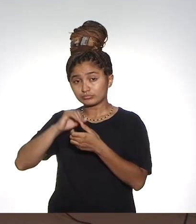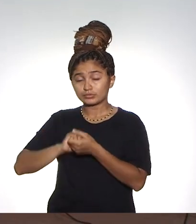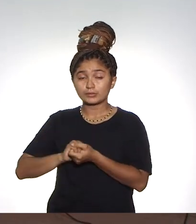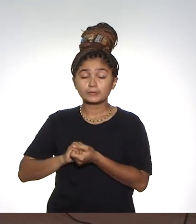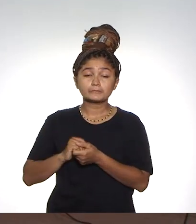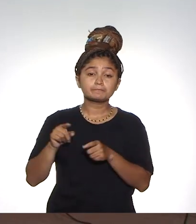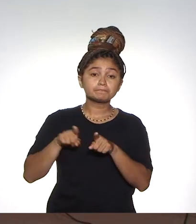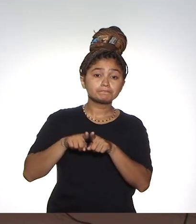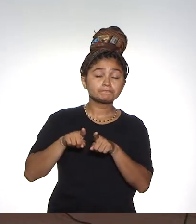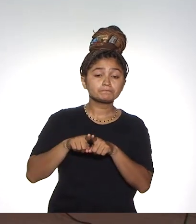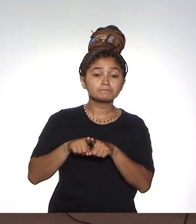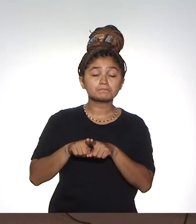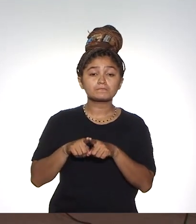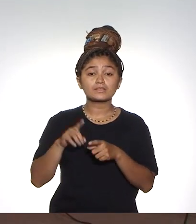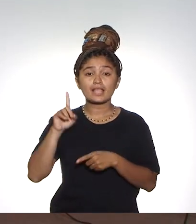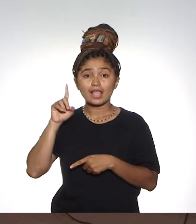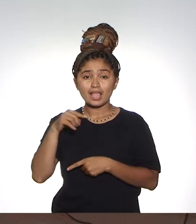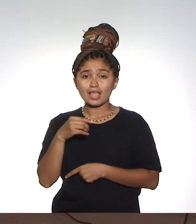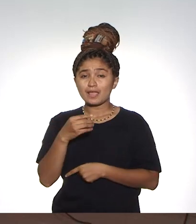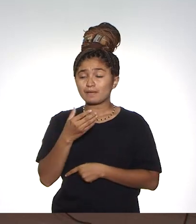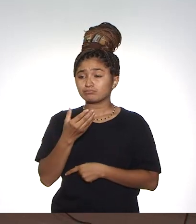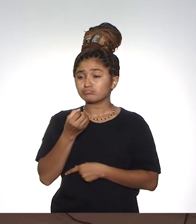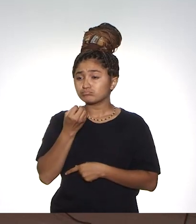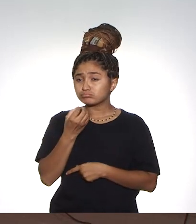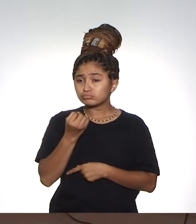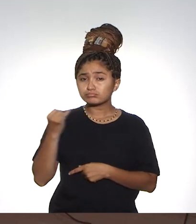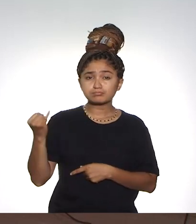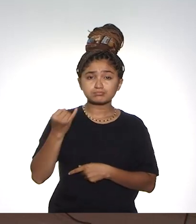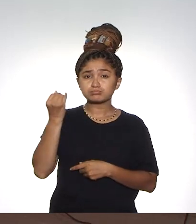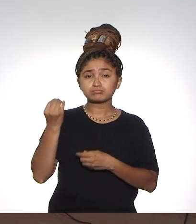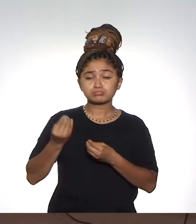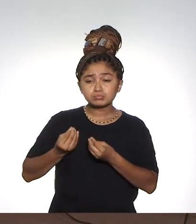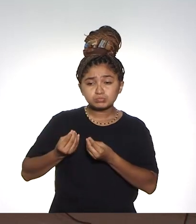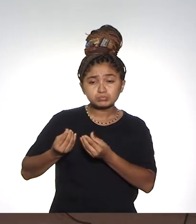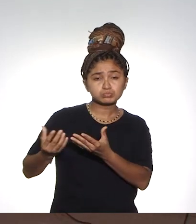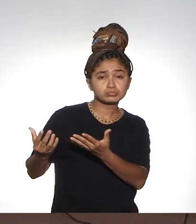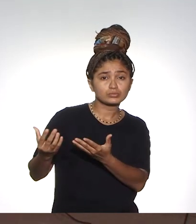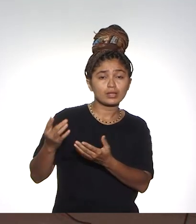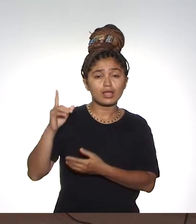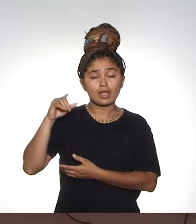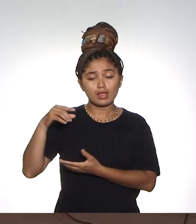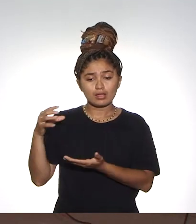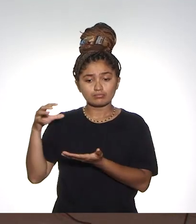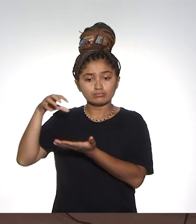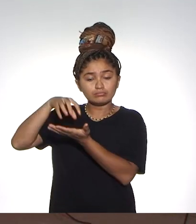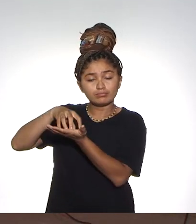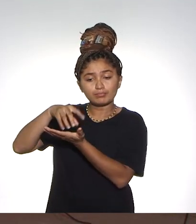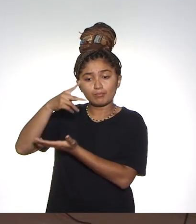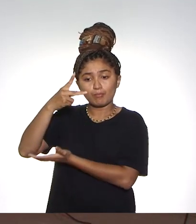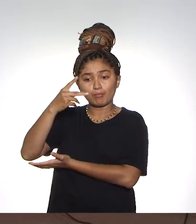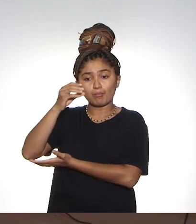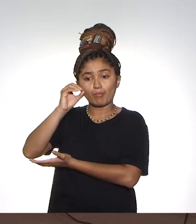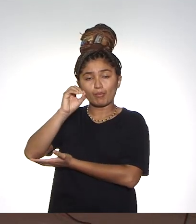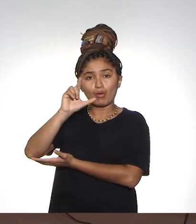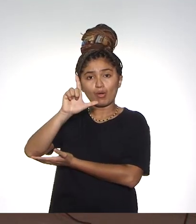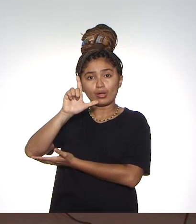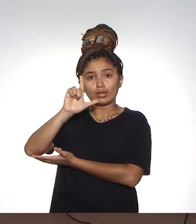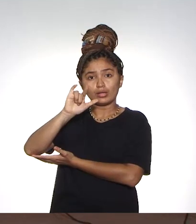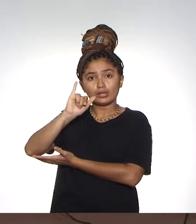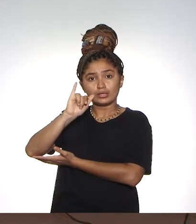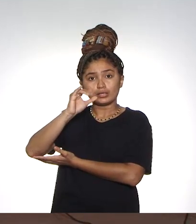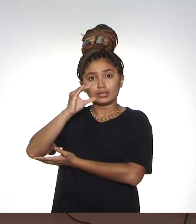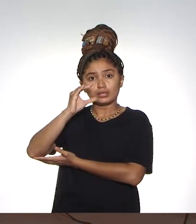Silvestre também, que talvez é um legado muito importante que nós podemos deixar, que é a implantação da nossa policlínica, que é uma demanda de